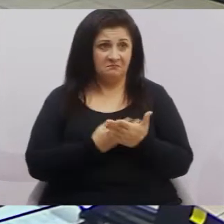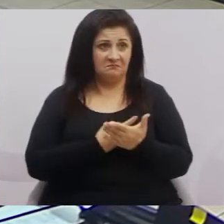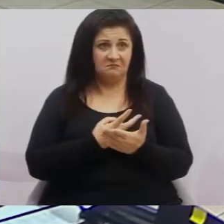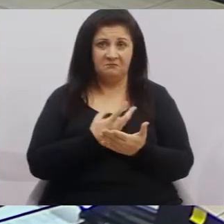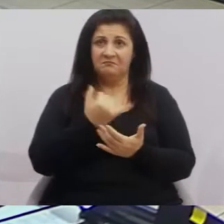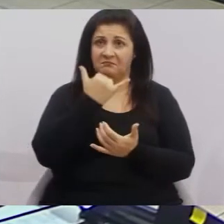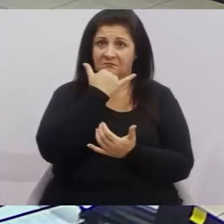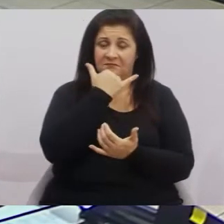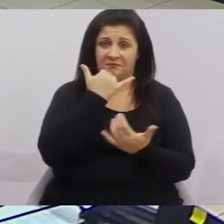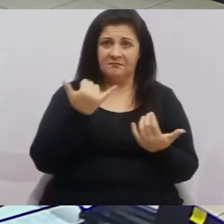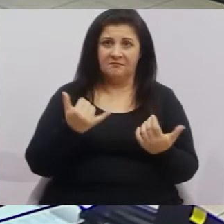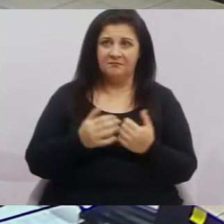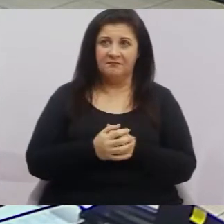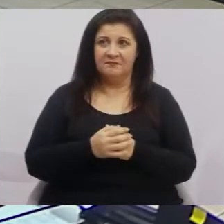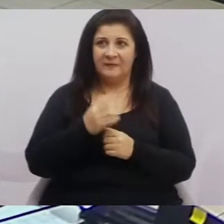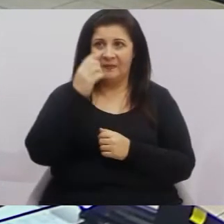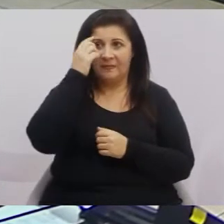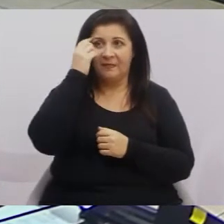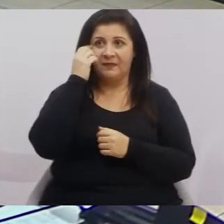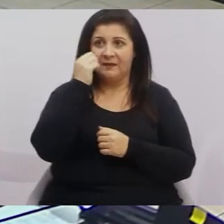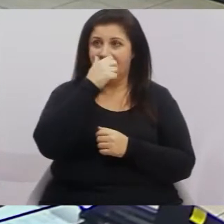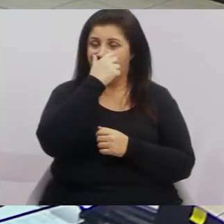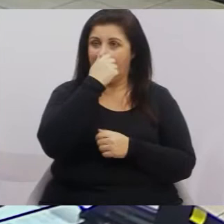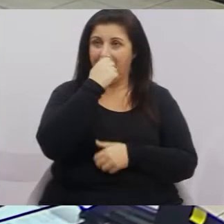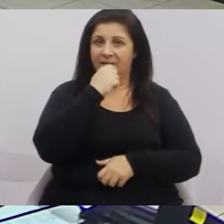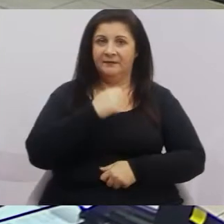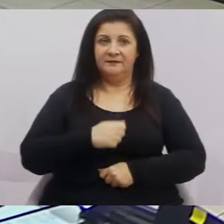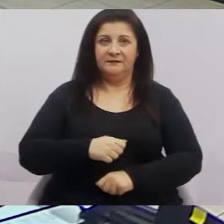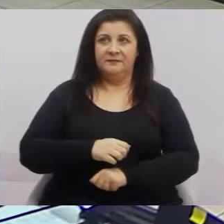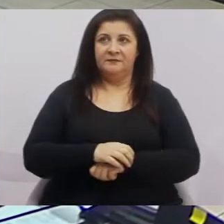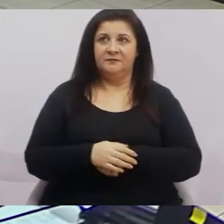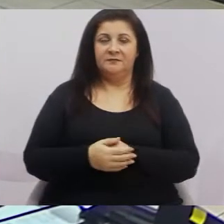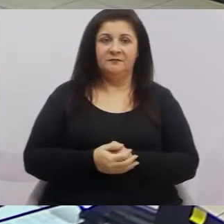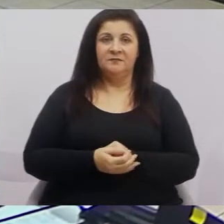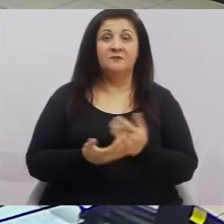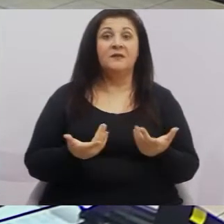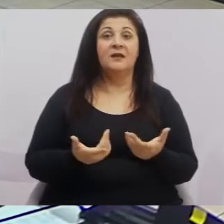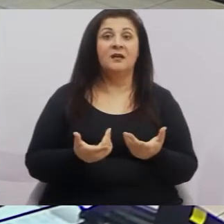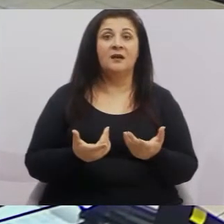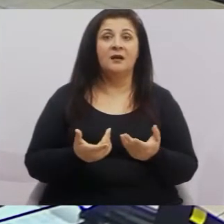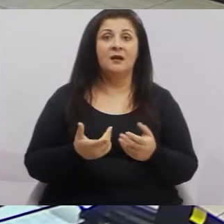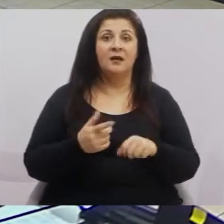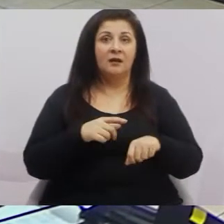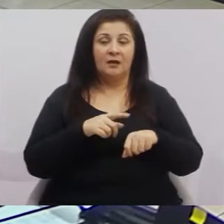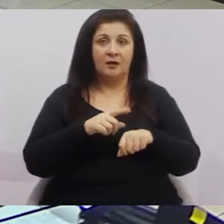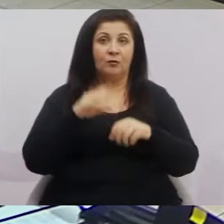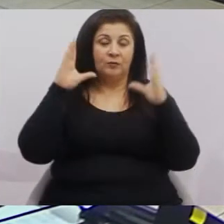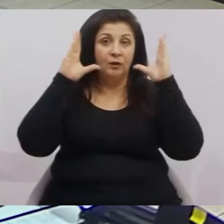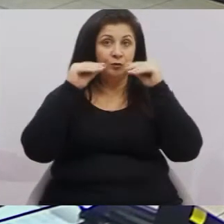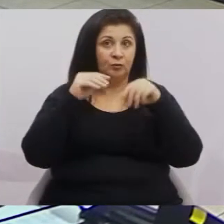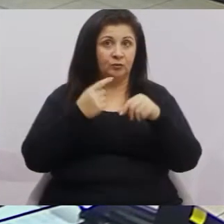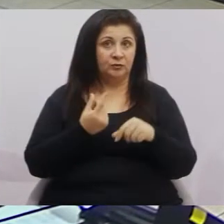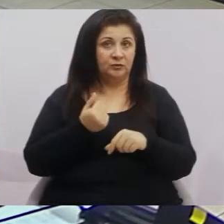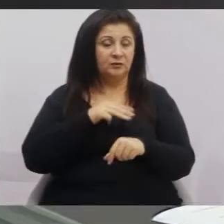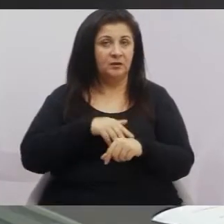desculpa, mas existe um custo extra e deve existir adicional noturno, uma série de coisas.